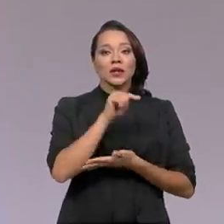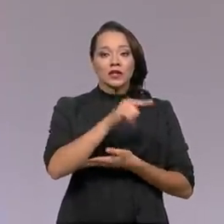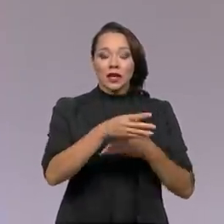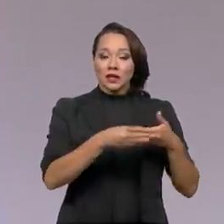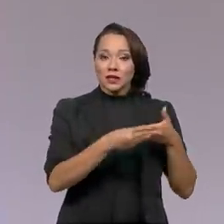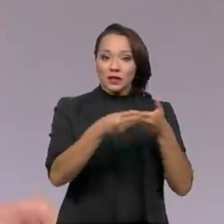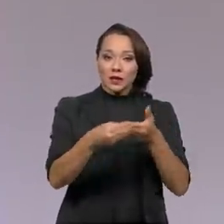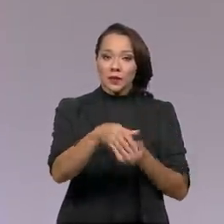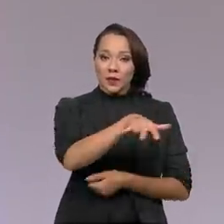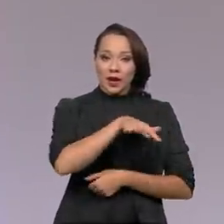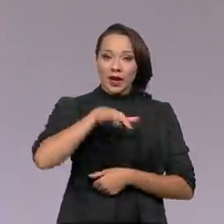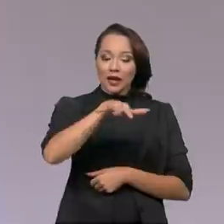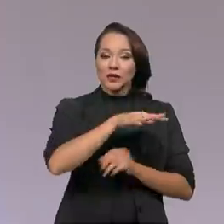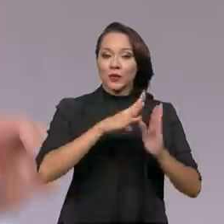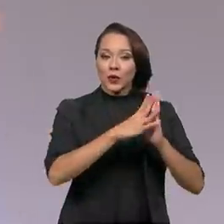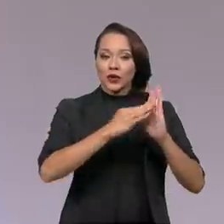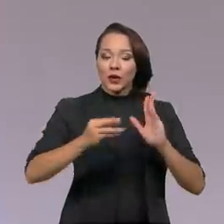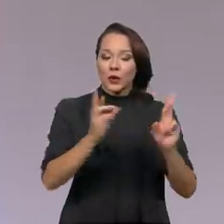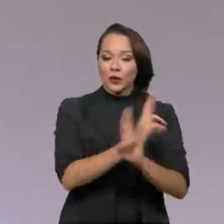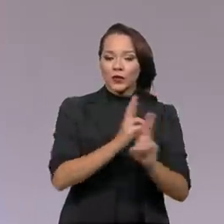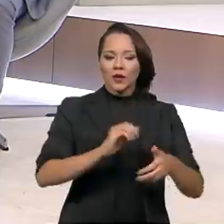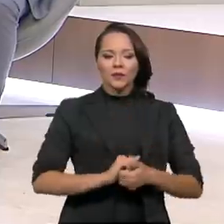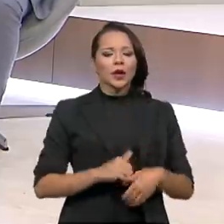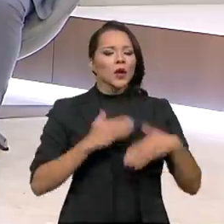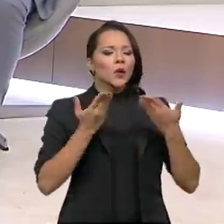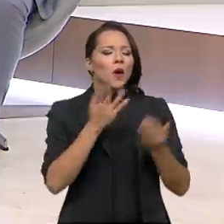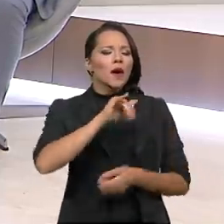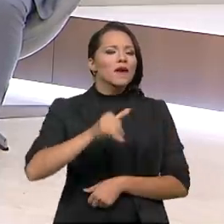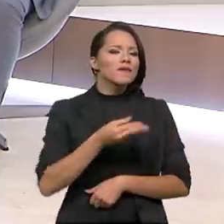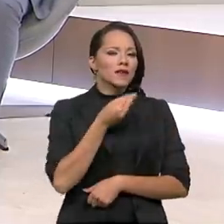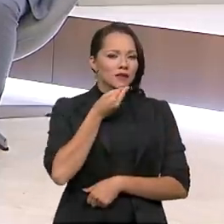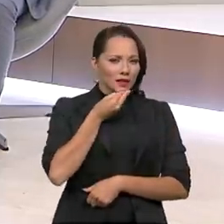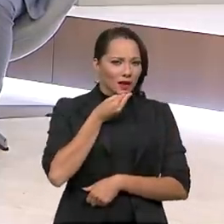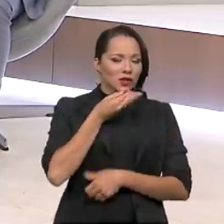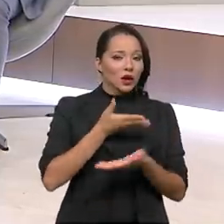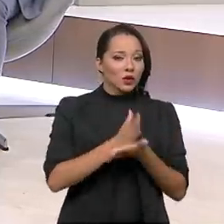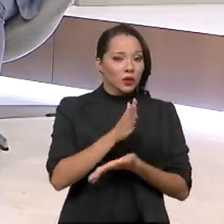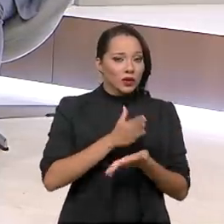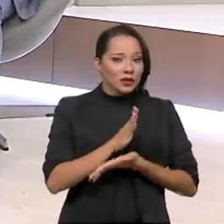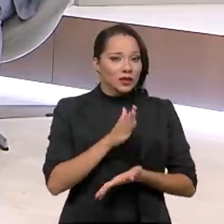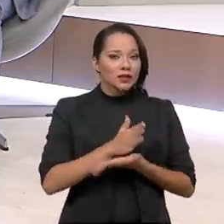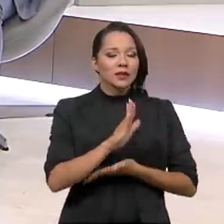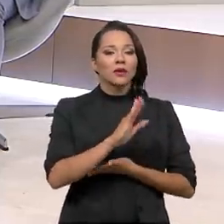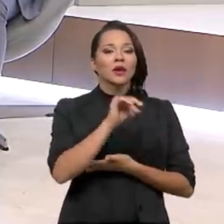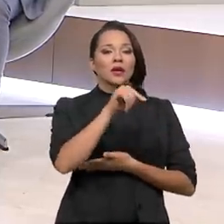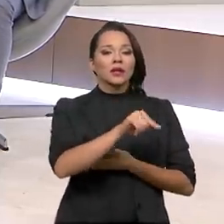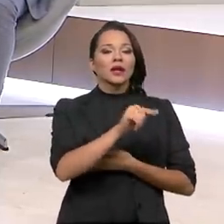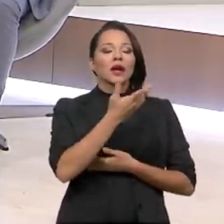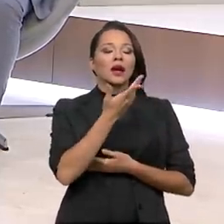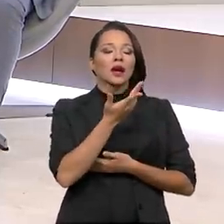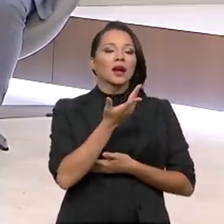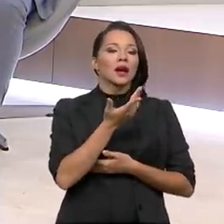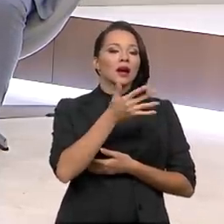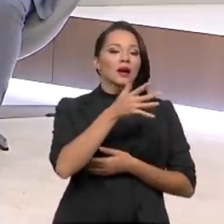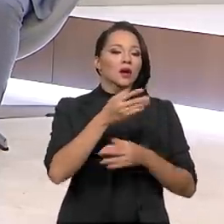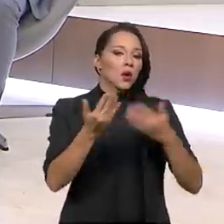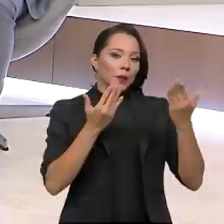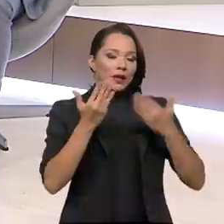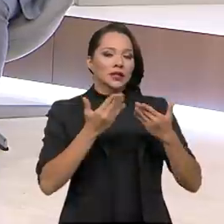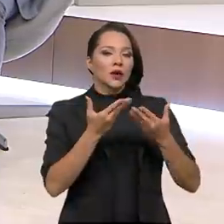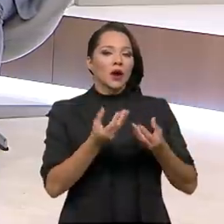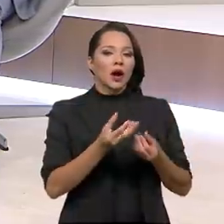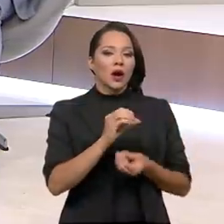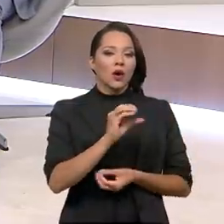trazida para esse modal ferroviário. Qual que a vantagem da autorização, dessa figura jurídica da autorização, em relação à